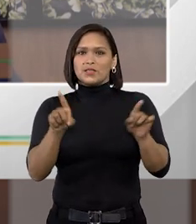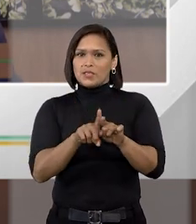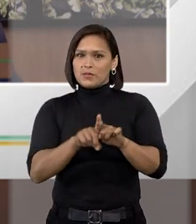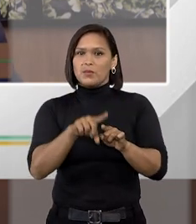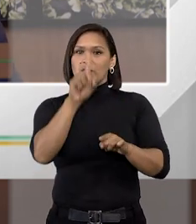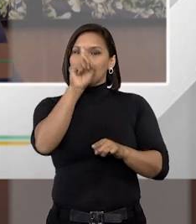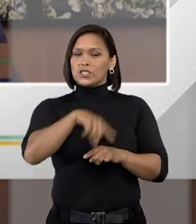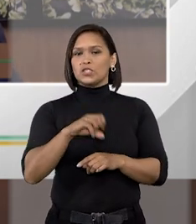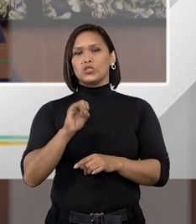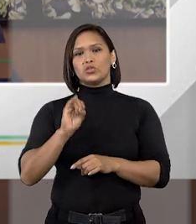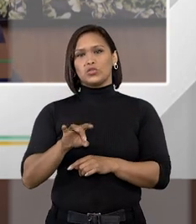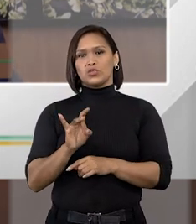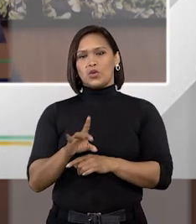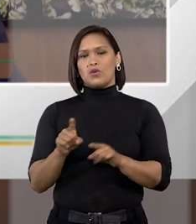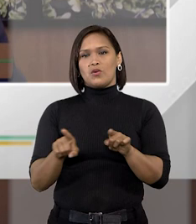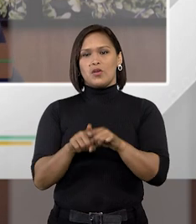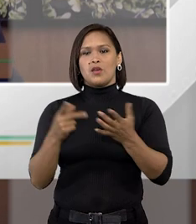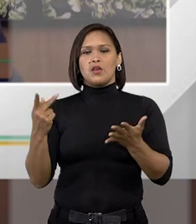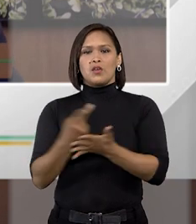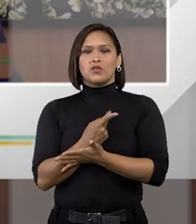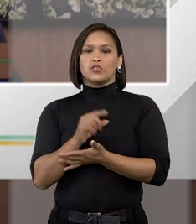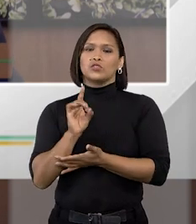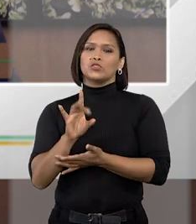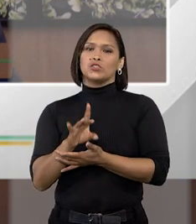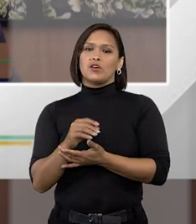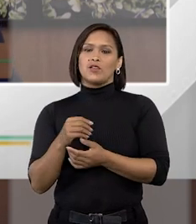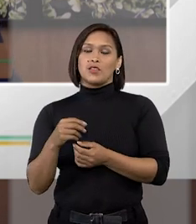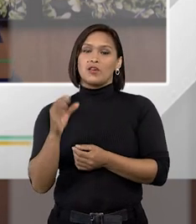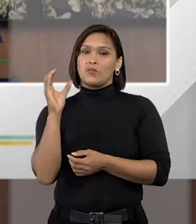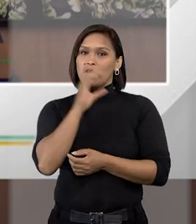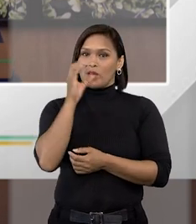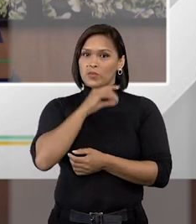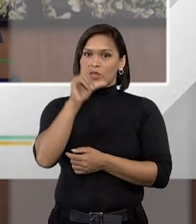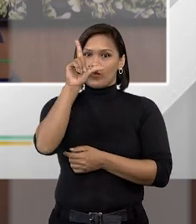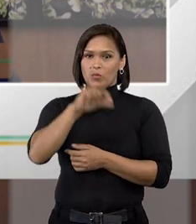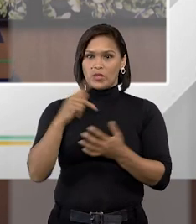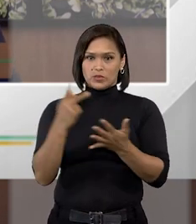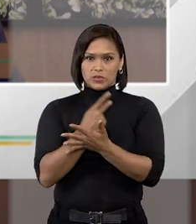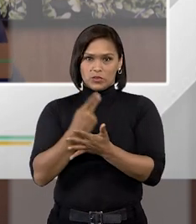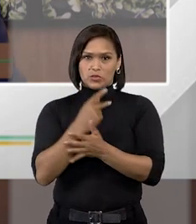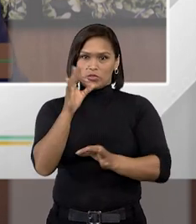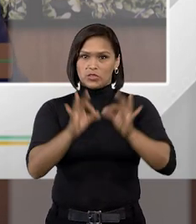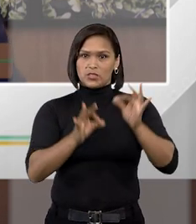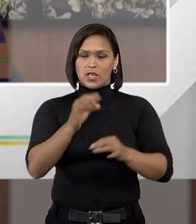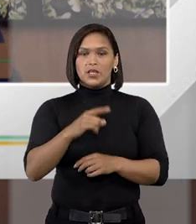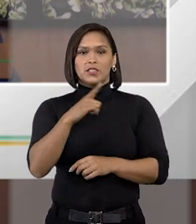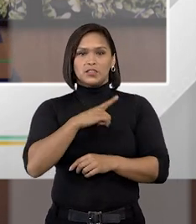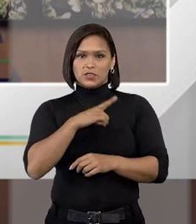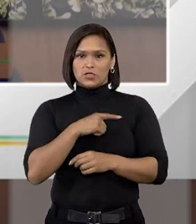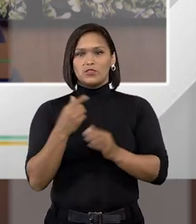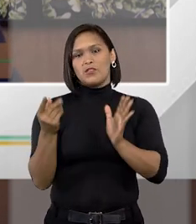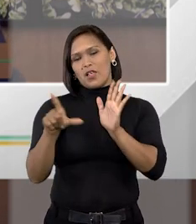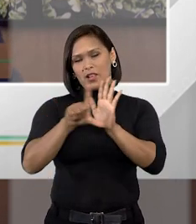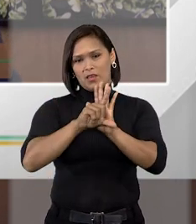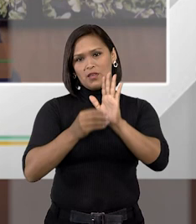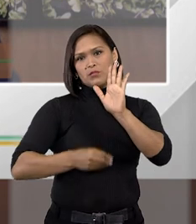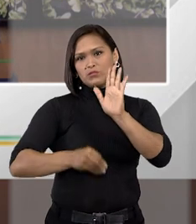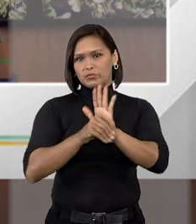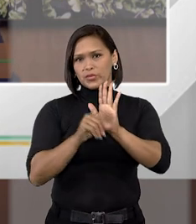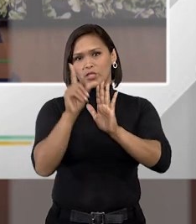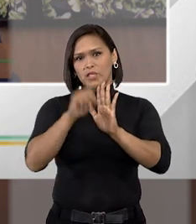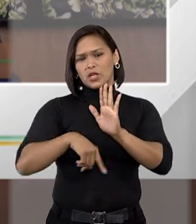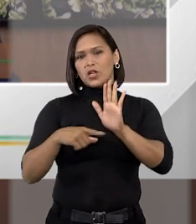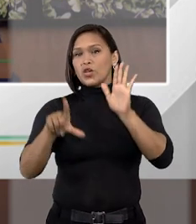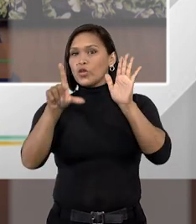também que isso só se reverte a gente só vai ter uma eficácia com menos erros judiciários se tiver sanção e qual é a